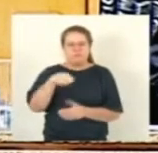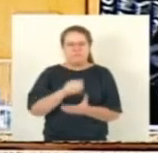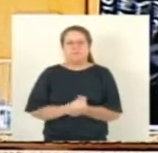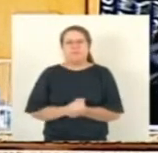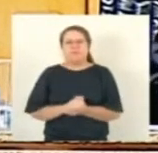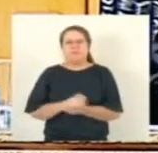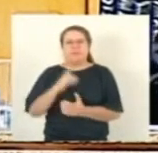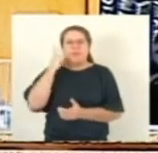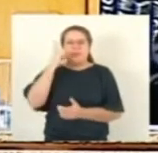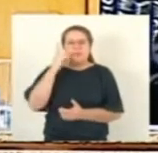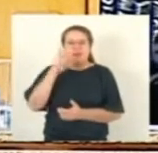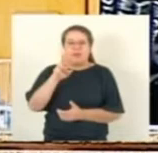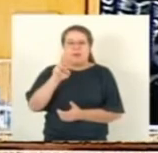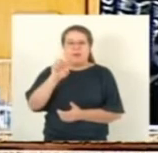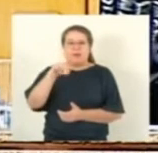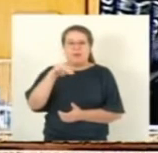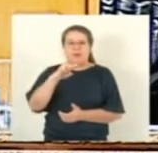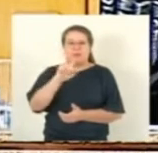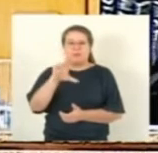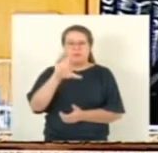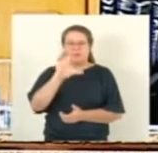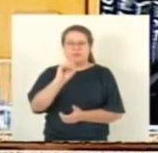deputado Renzo Vasconcelos